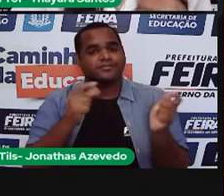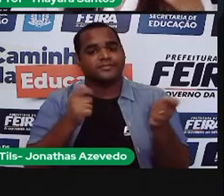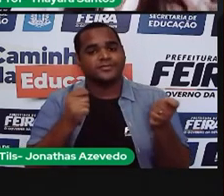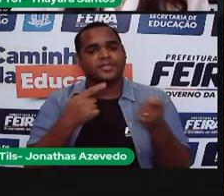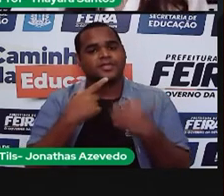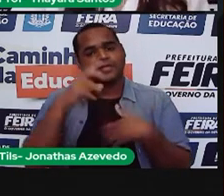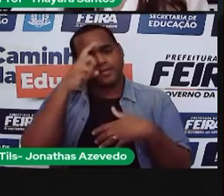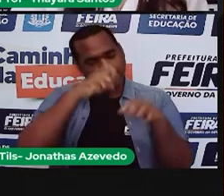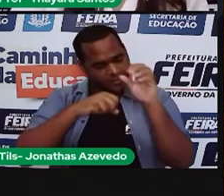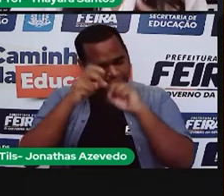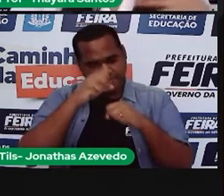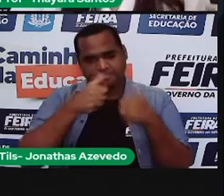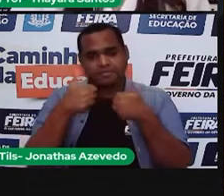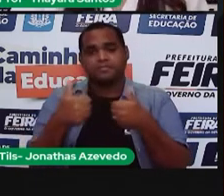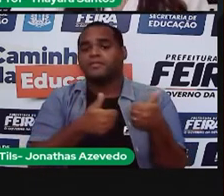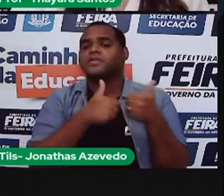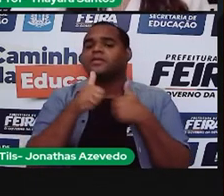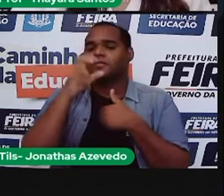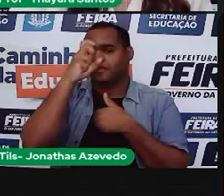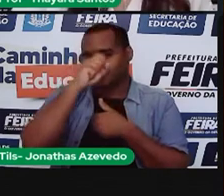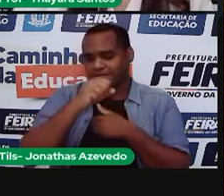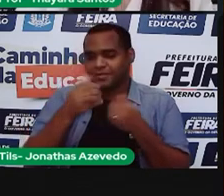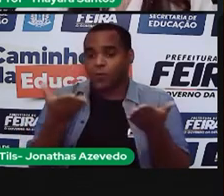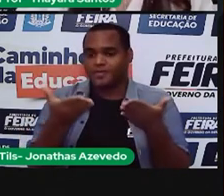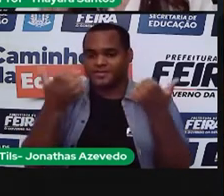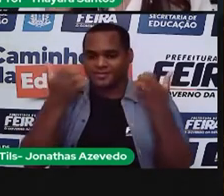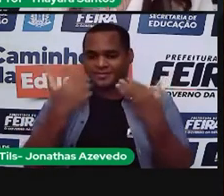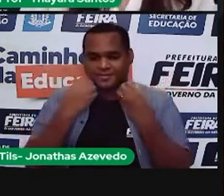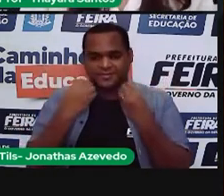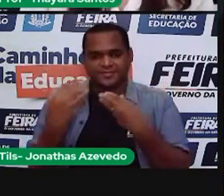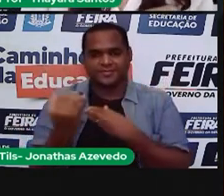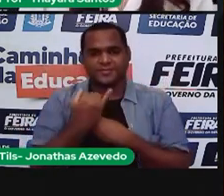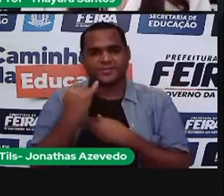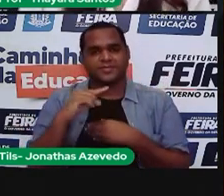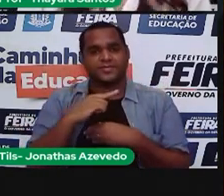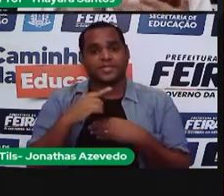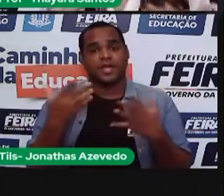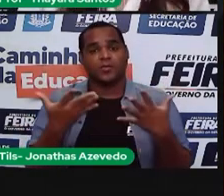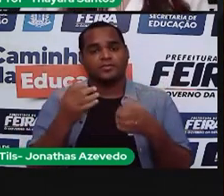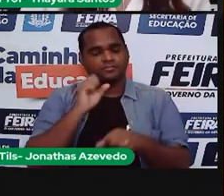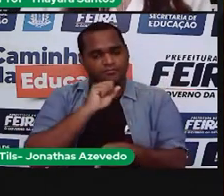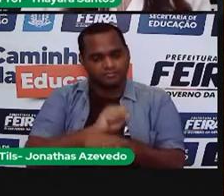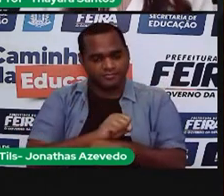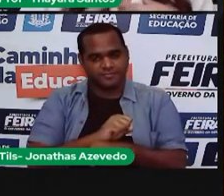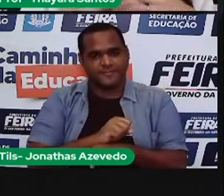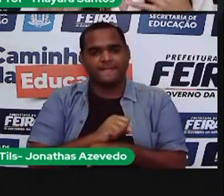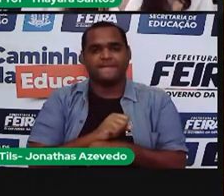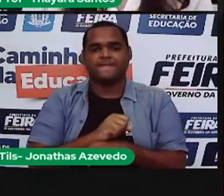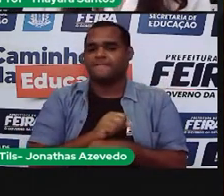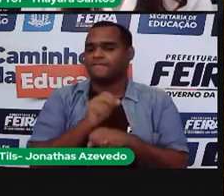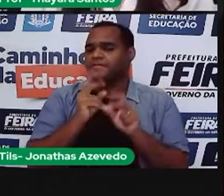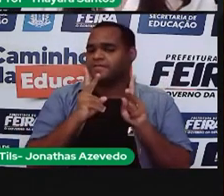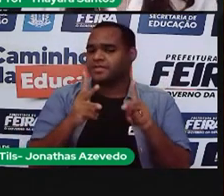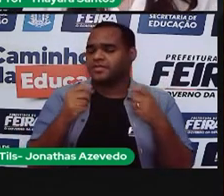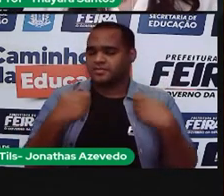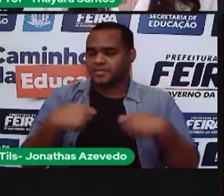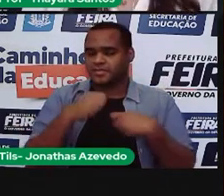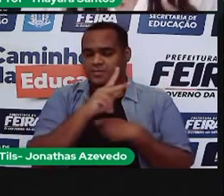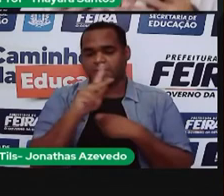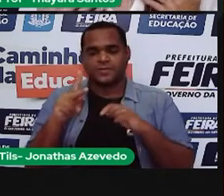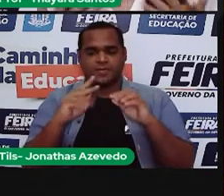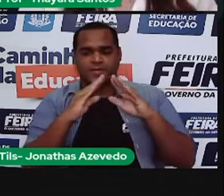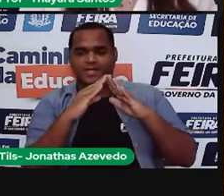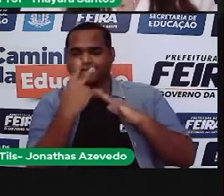vocês tenham aprendido bastante, que vocês tenham gostado da aula de hoje. A gente vai parar por aqui. Agora vocês vão continuar com os professores de